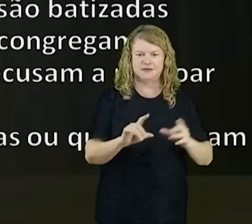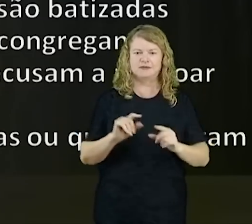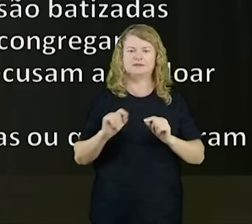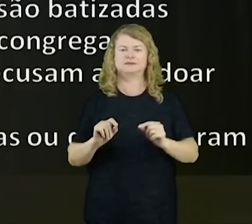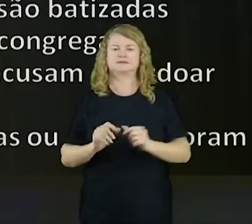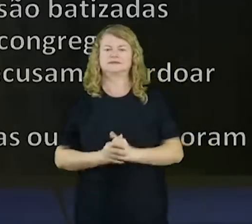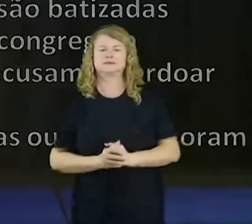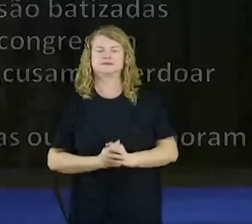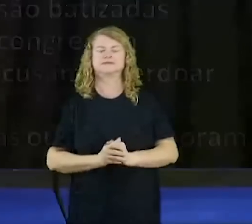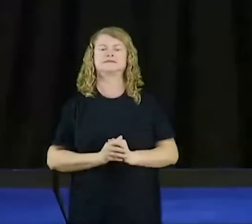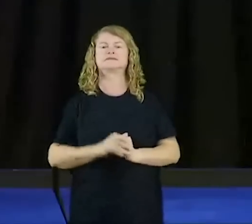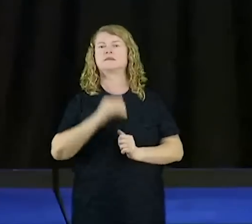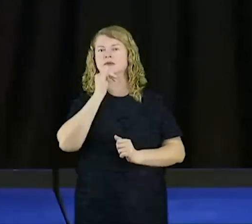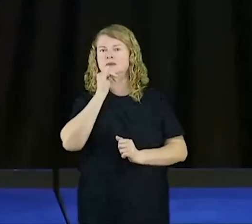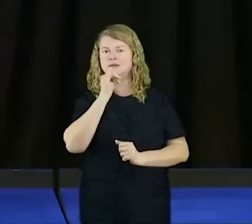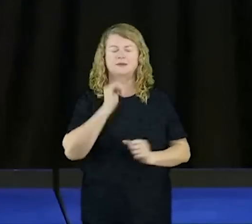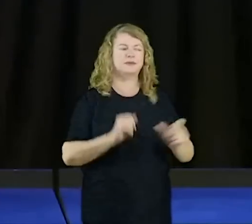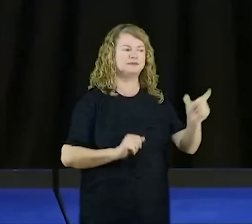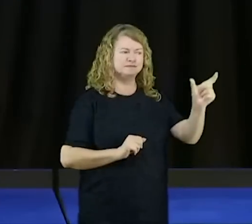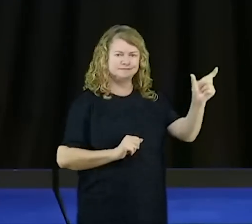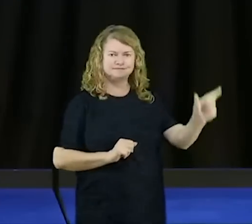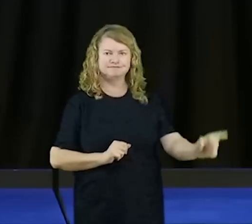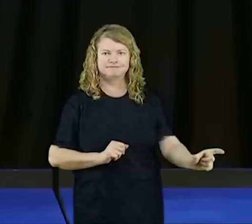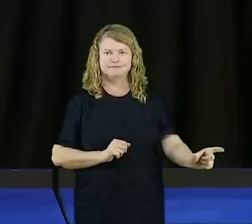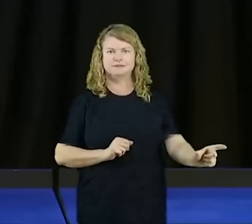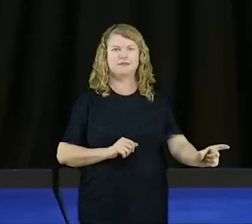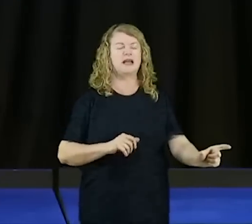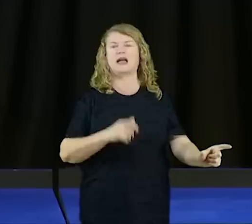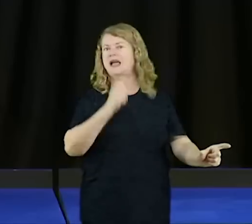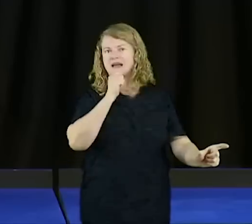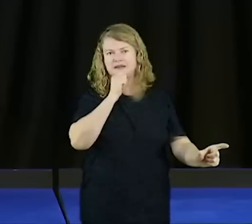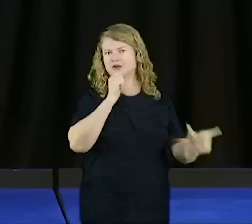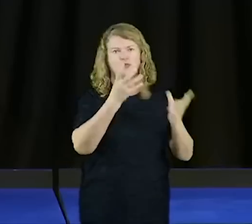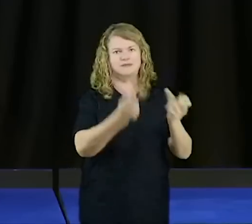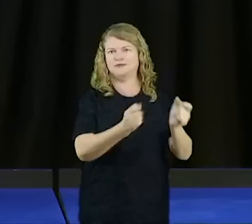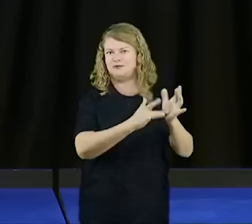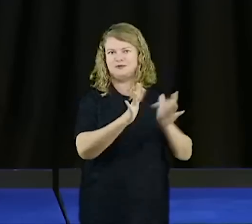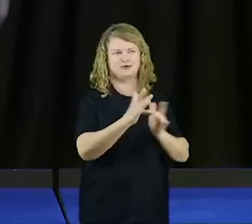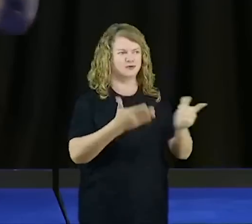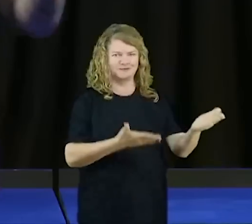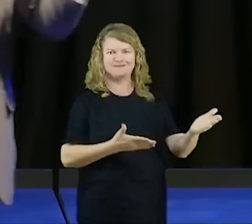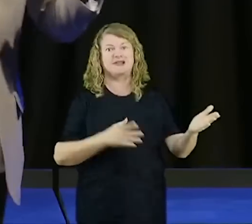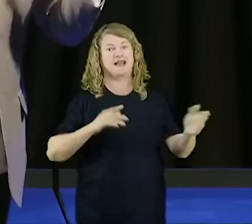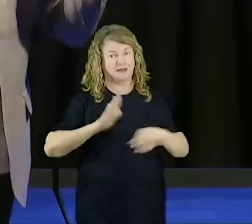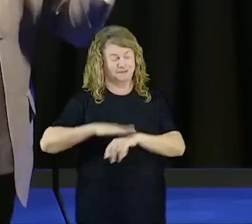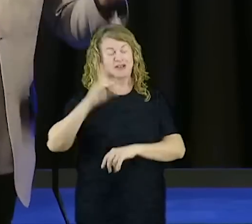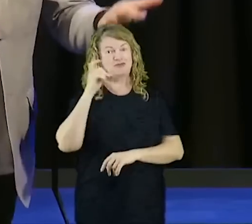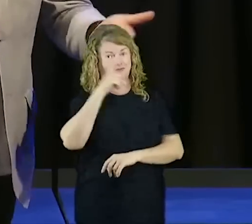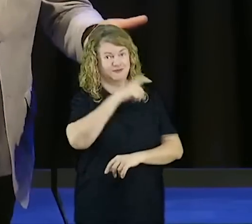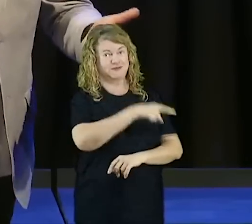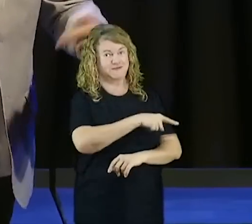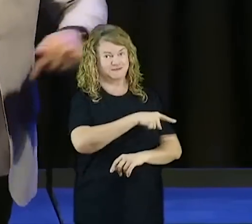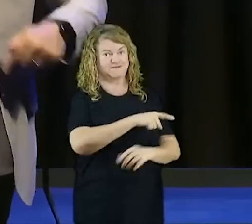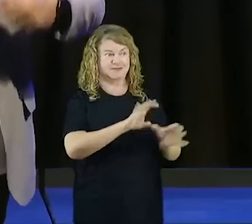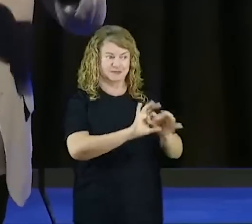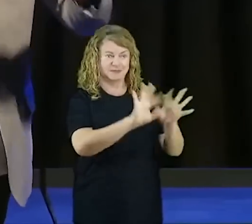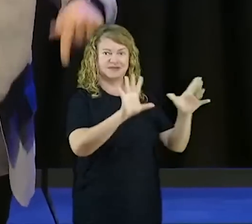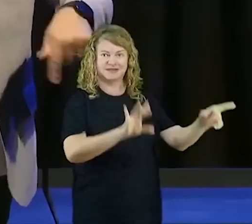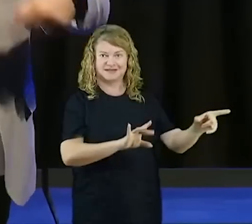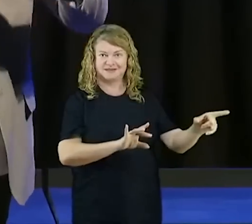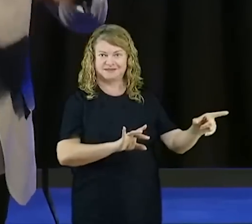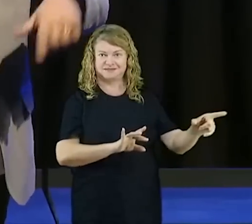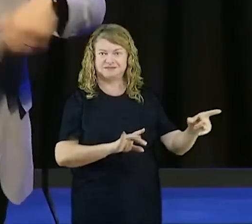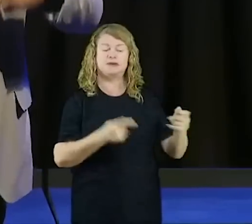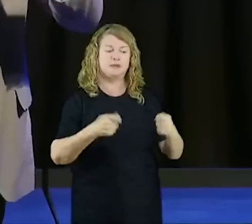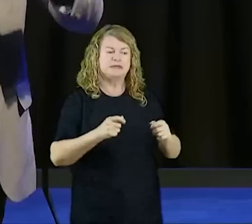gente vai ter de libertação, são pessoas que ainda não se converteram, não sabem apelar para Jesus, então você tem que